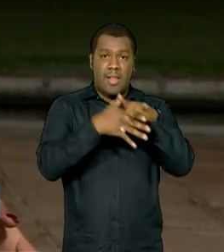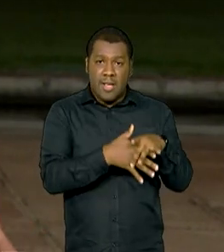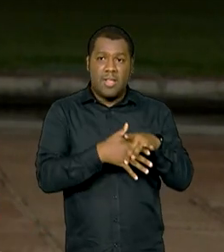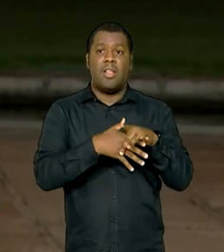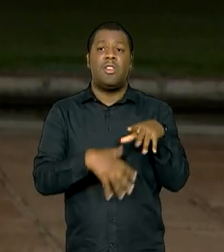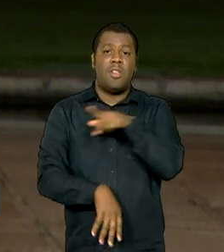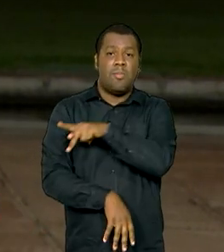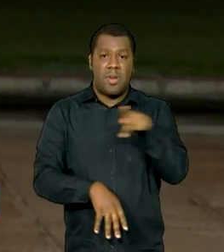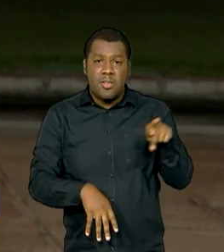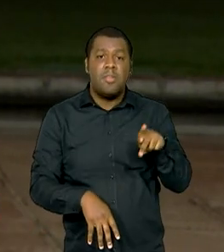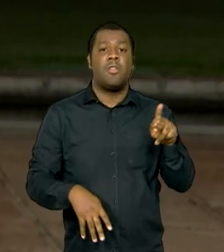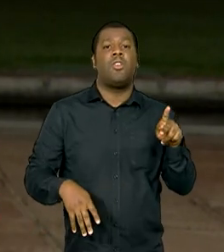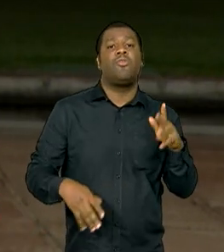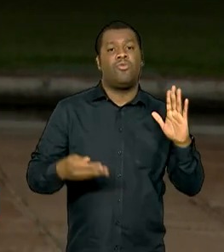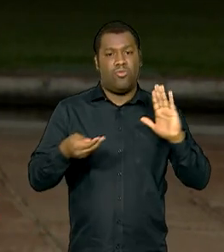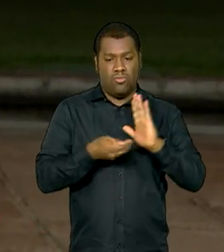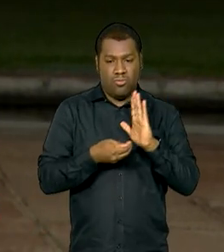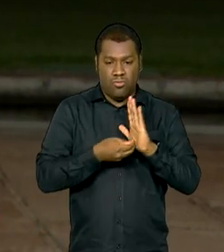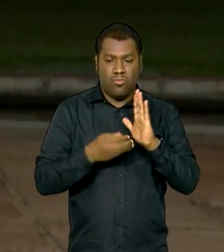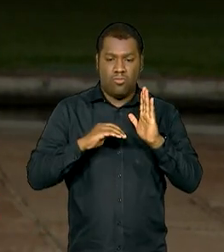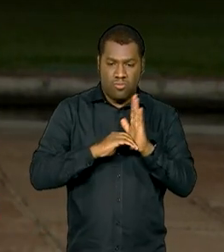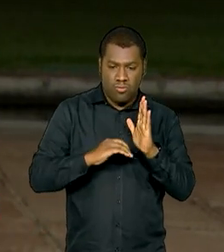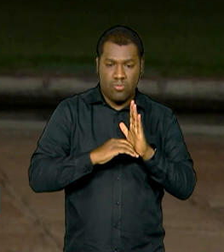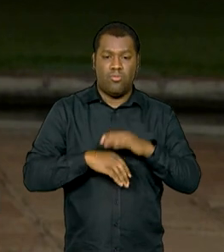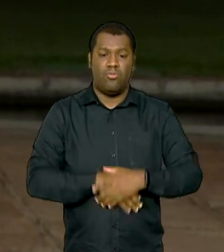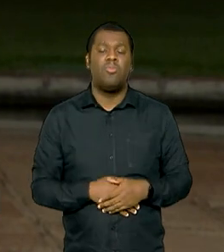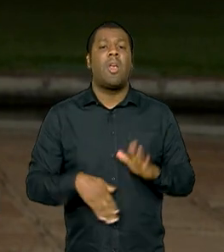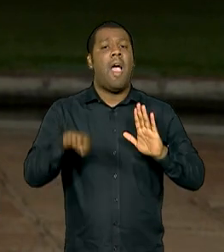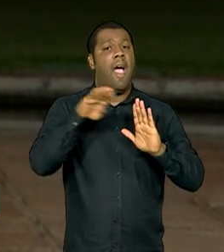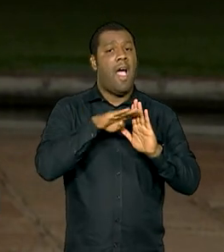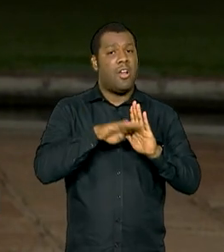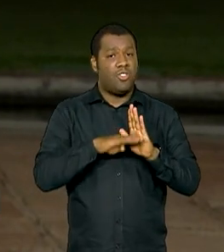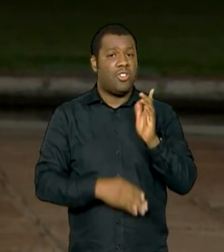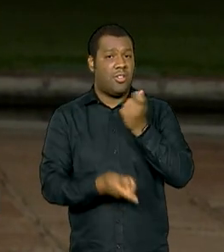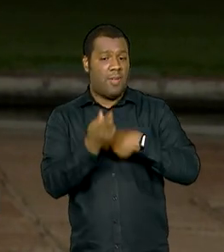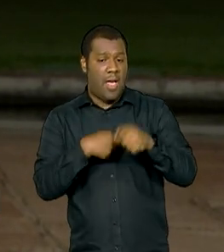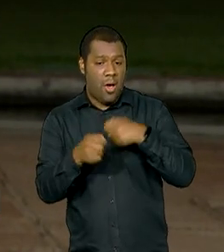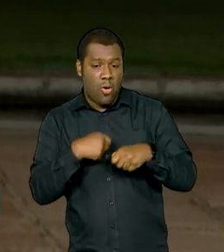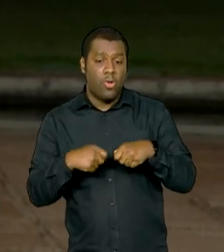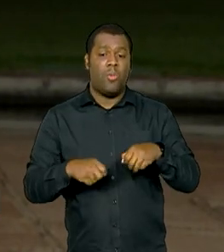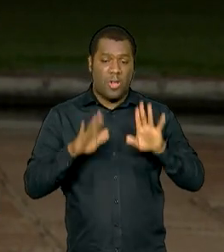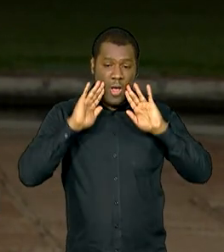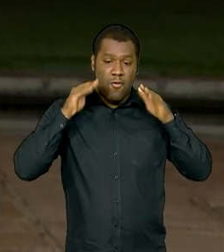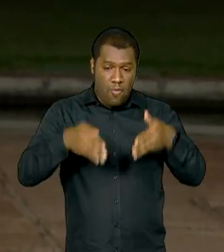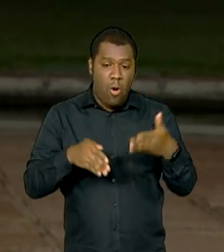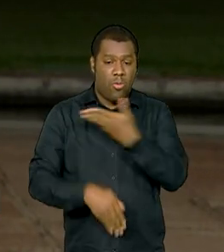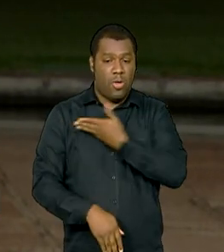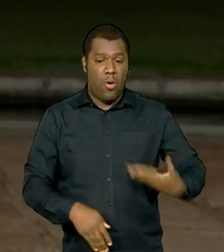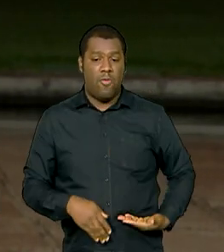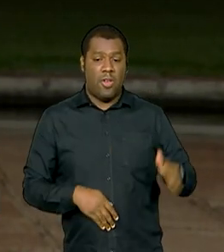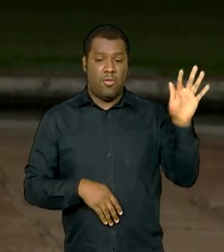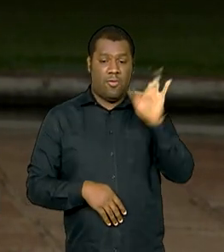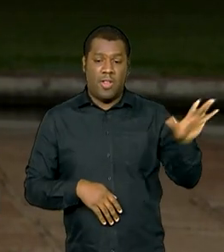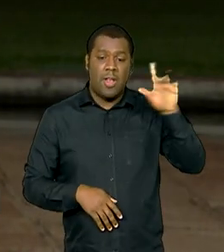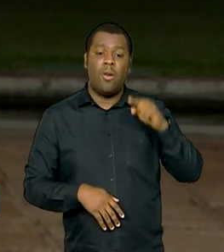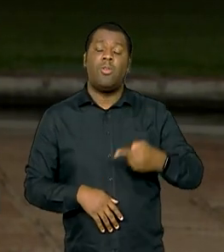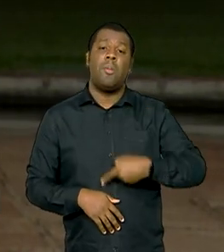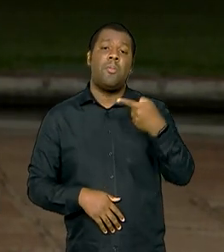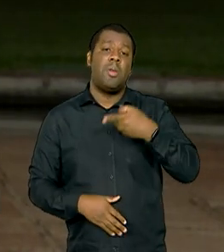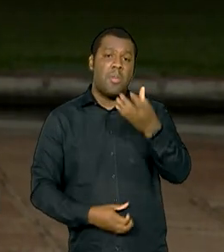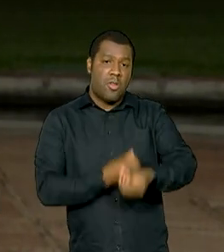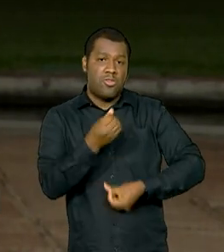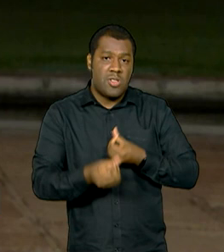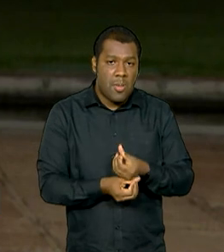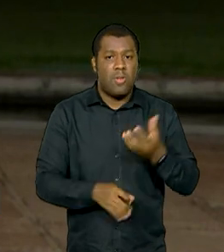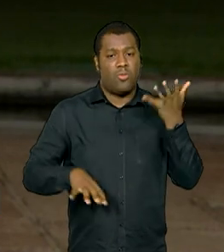que a agenda econômica é prioridade do governo federal no primeiro semestre no Congresso